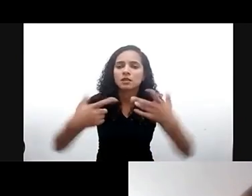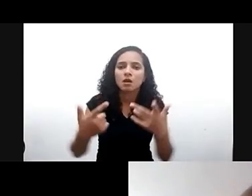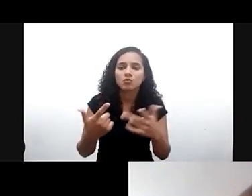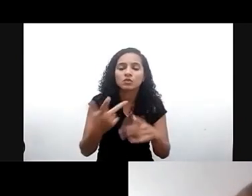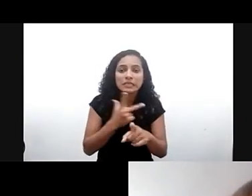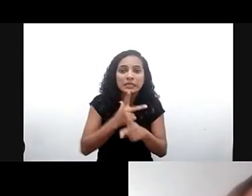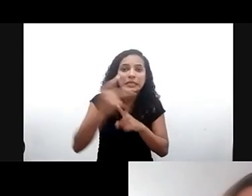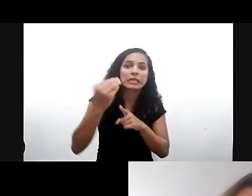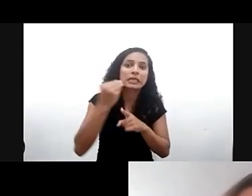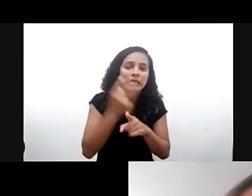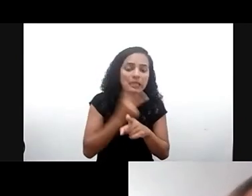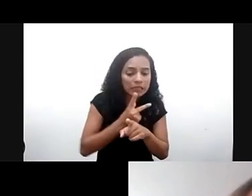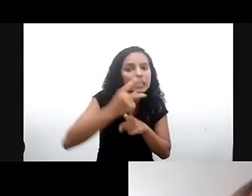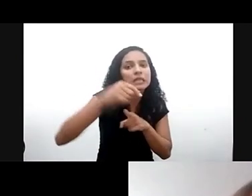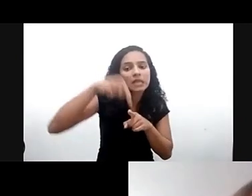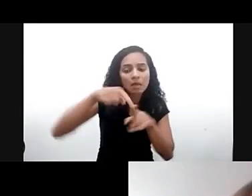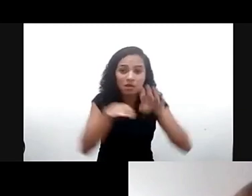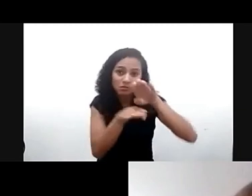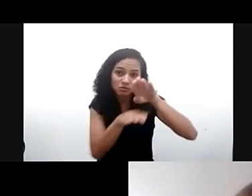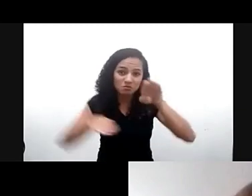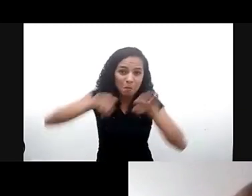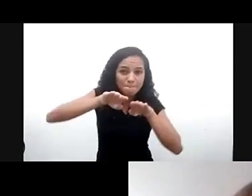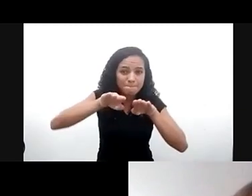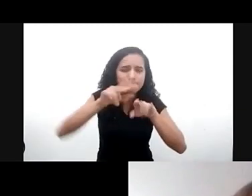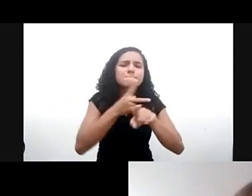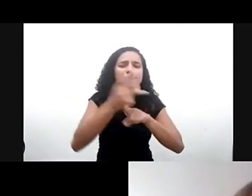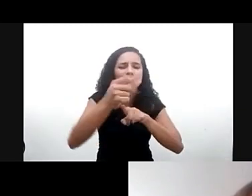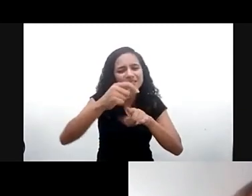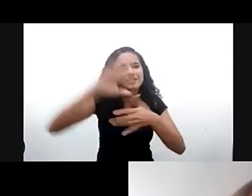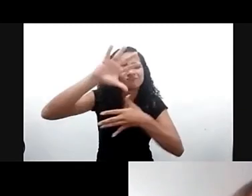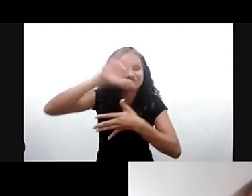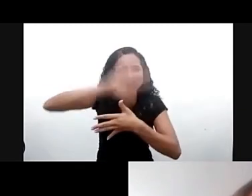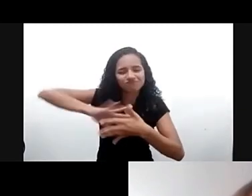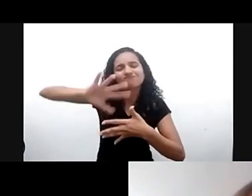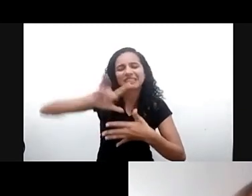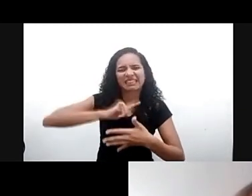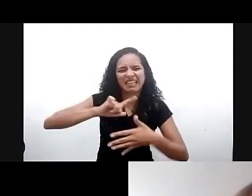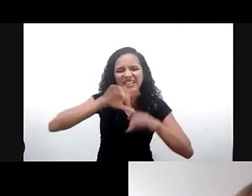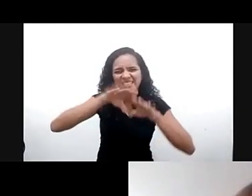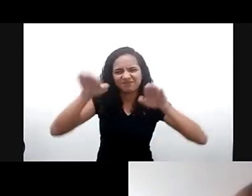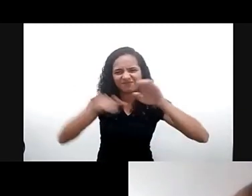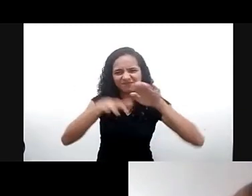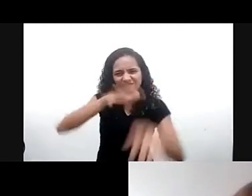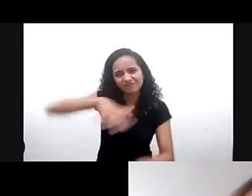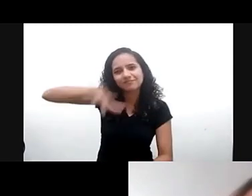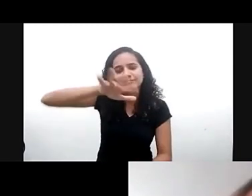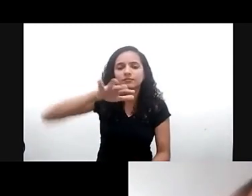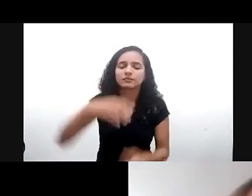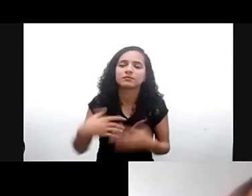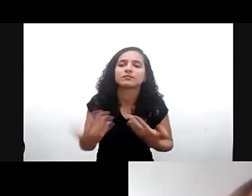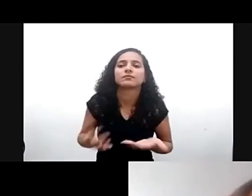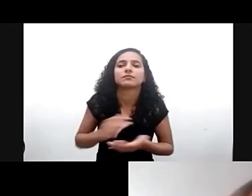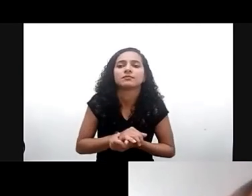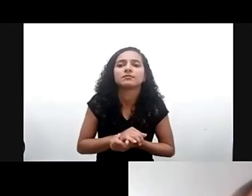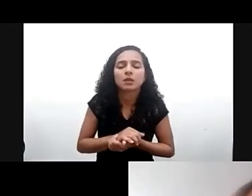muito dilaceradas no nosso continente latino-americano na nossa região então certamente uma coisa está